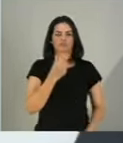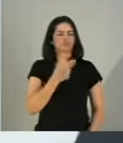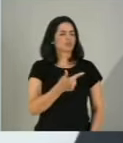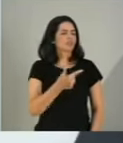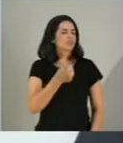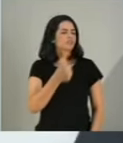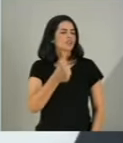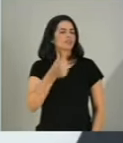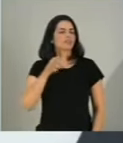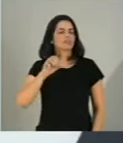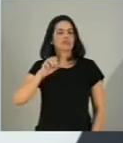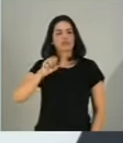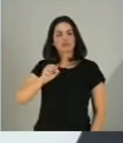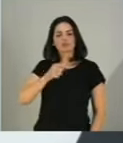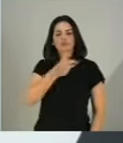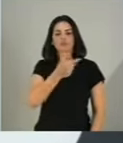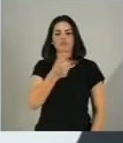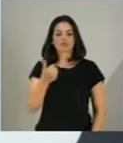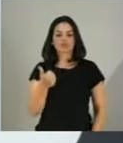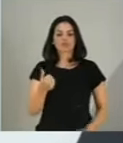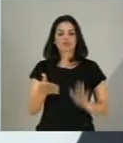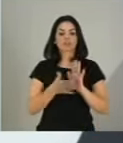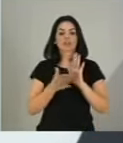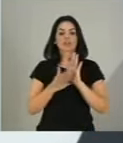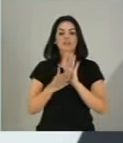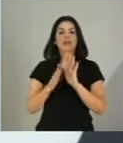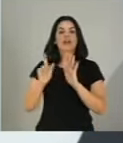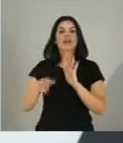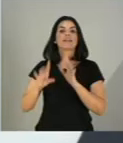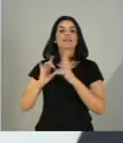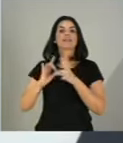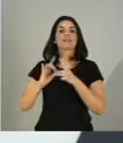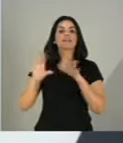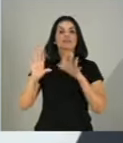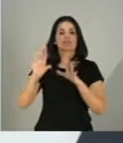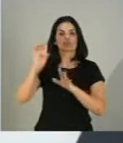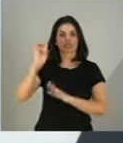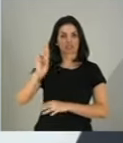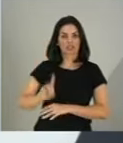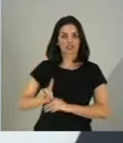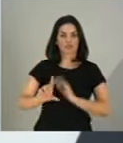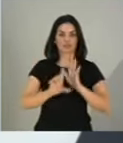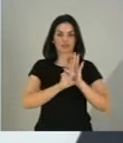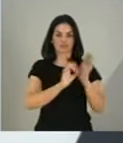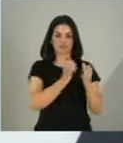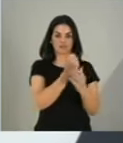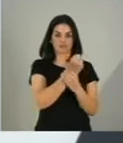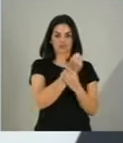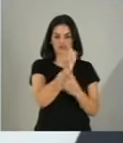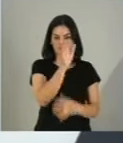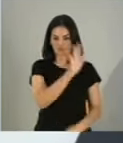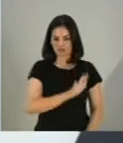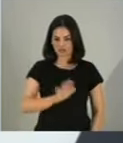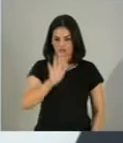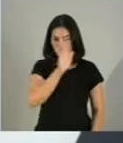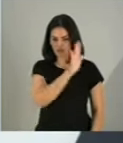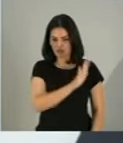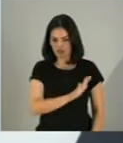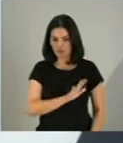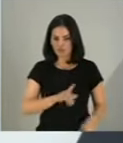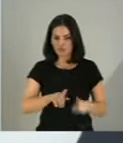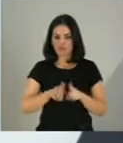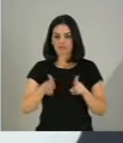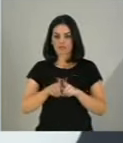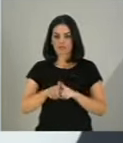relativo aos crimes contra o Estado Democrático do Direito, Lei de Segurança Nacional e Lei das